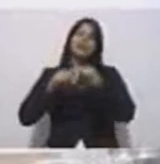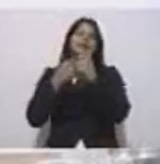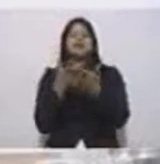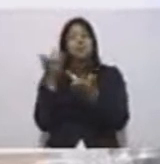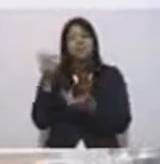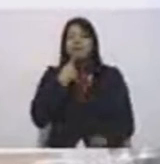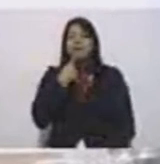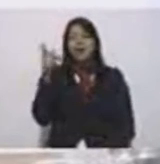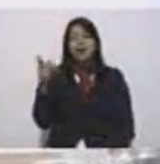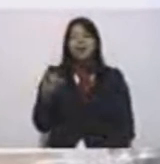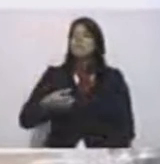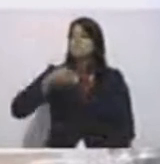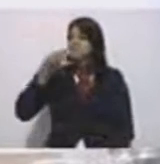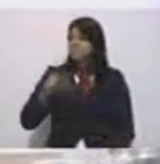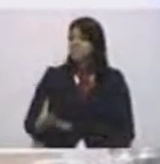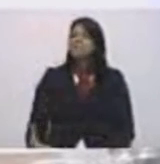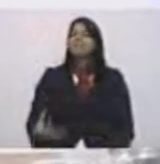uma profícua gestão.